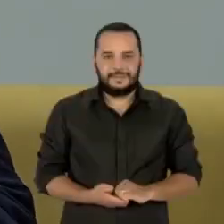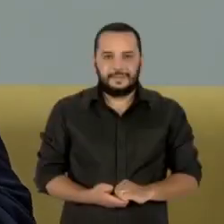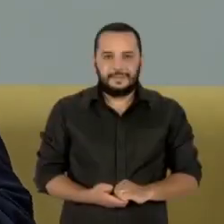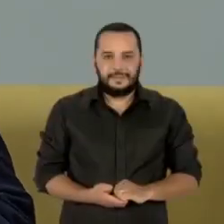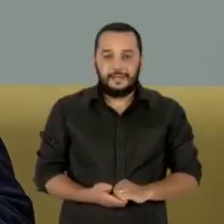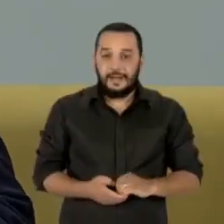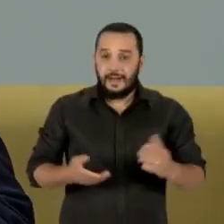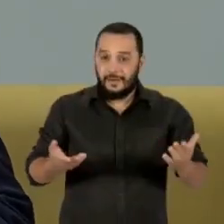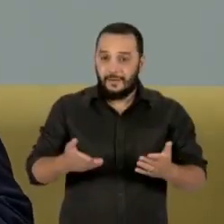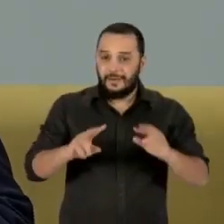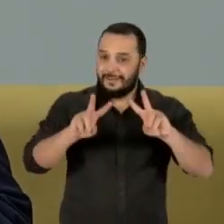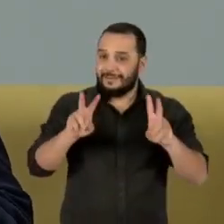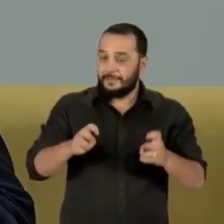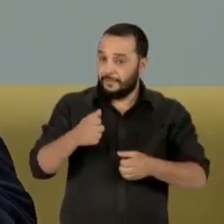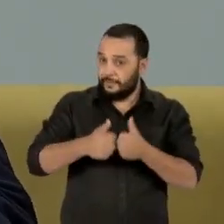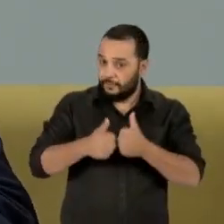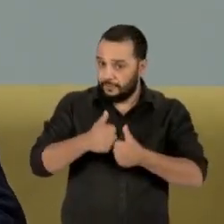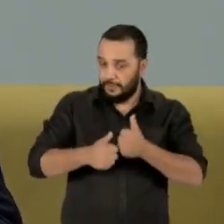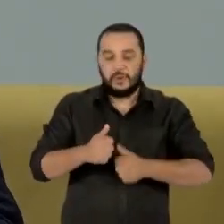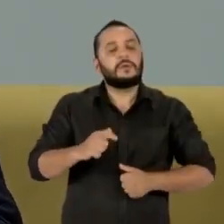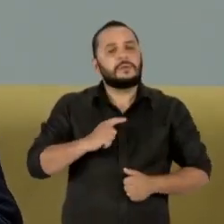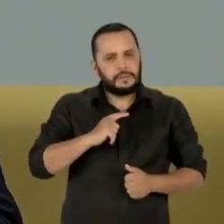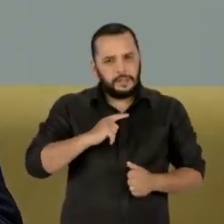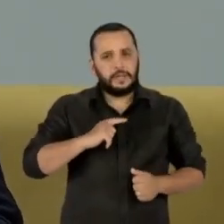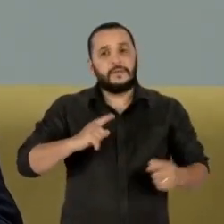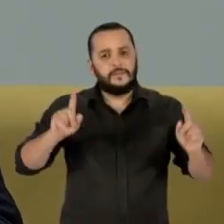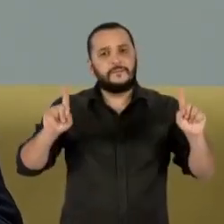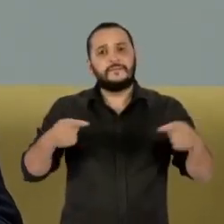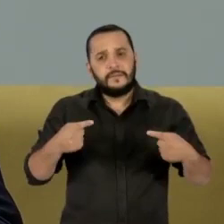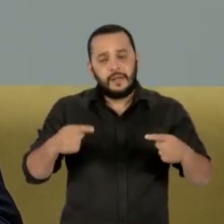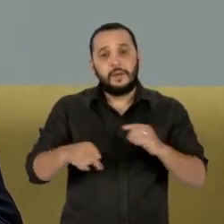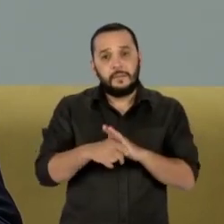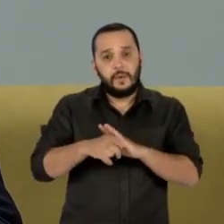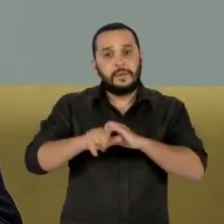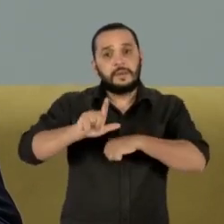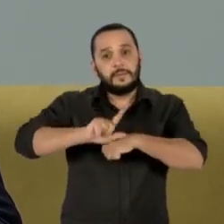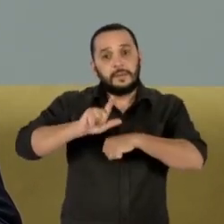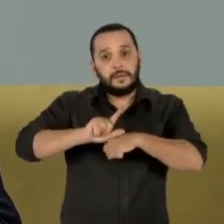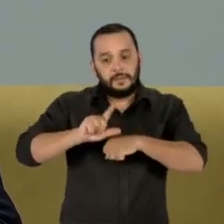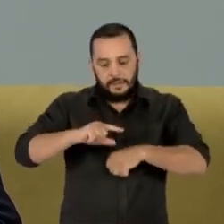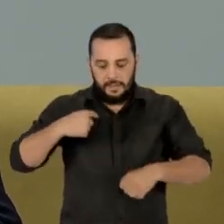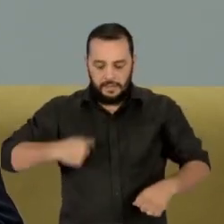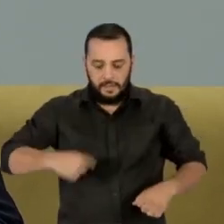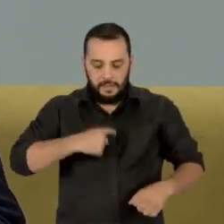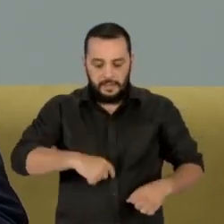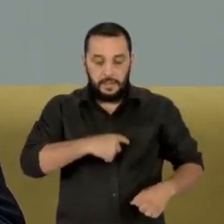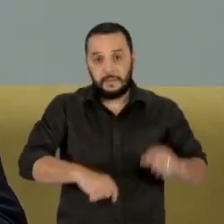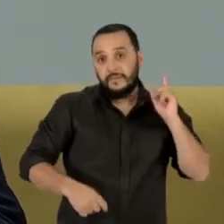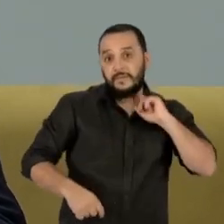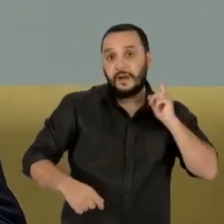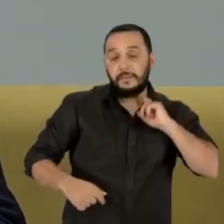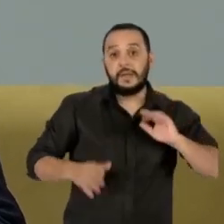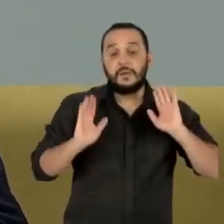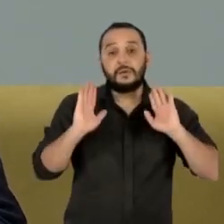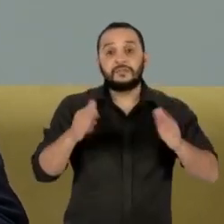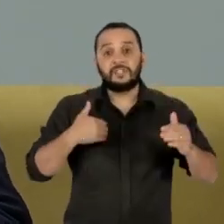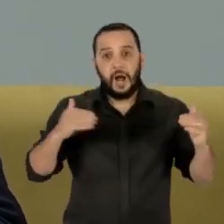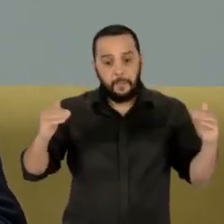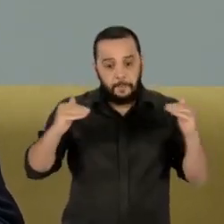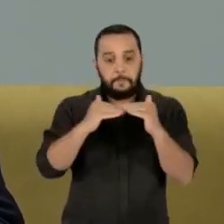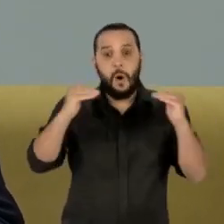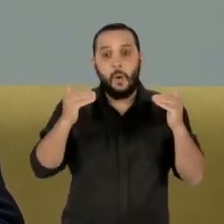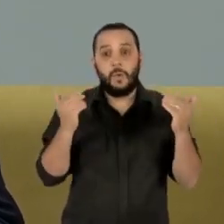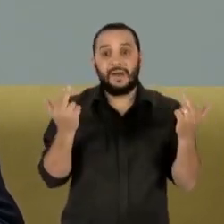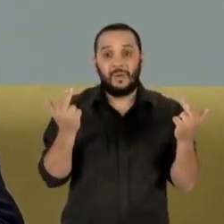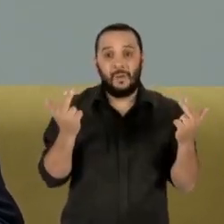Agora a gente fala de futebol. Na primeira partida das semifinais da Libertadores entre Grêmio e Flamengo deu um empate. E mais uma vez o protagonista do